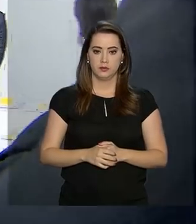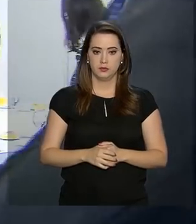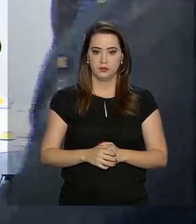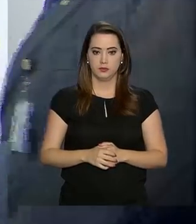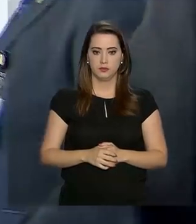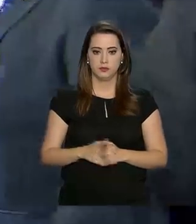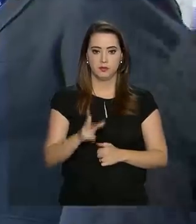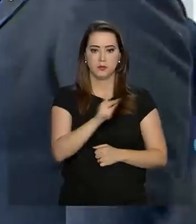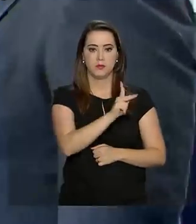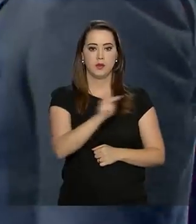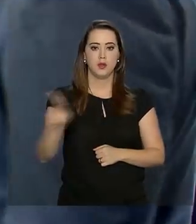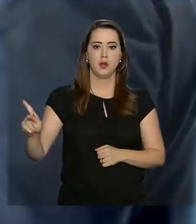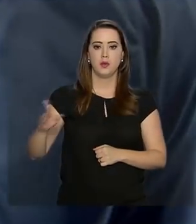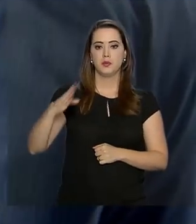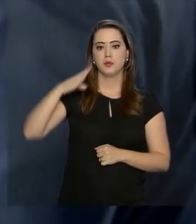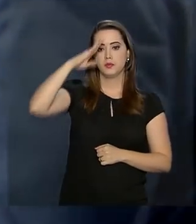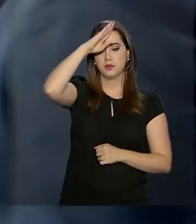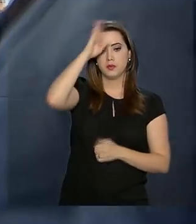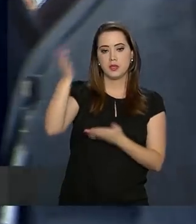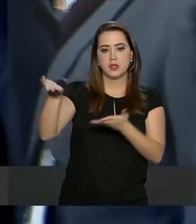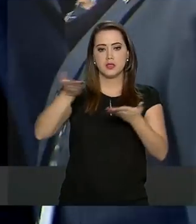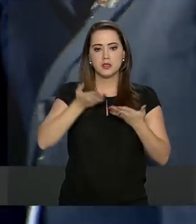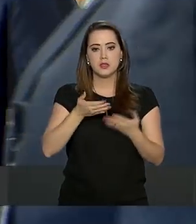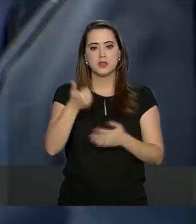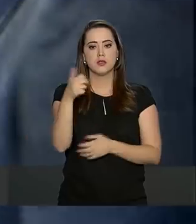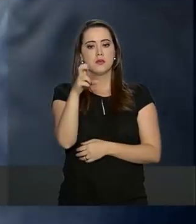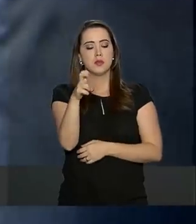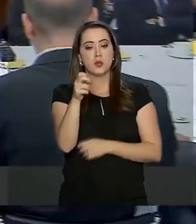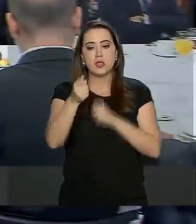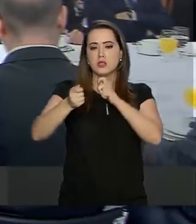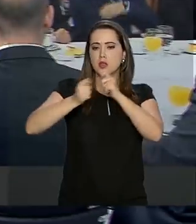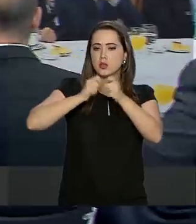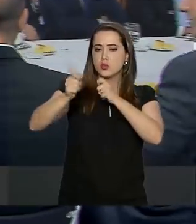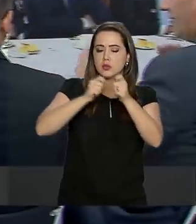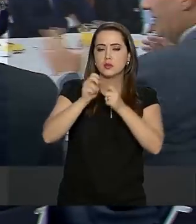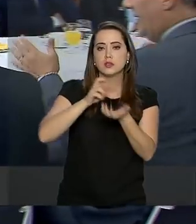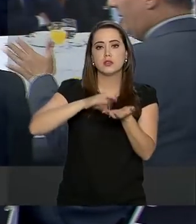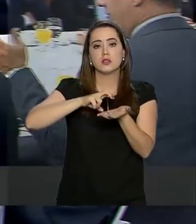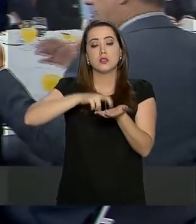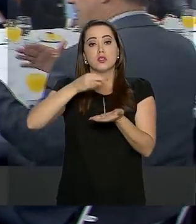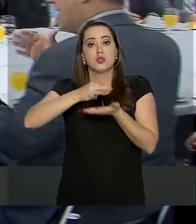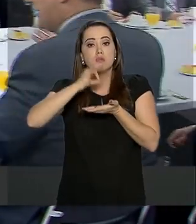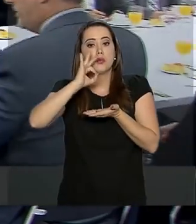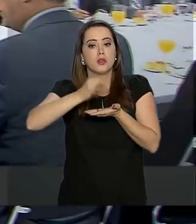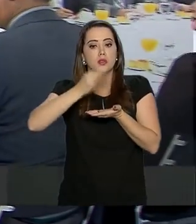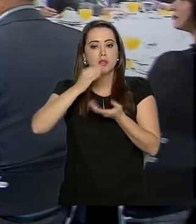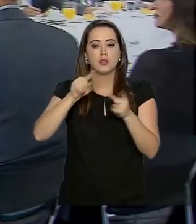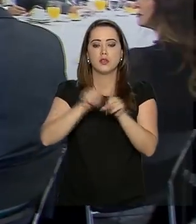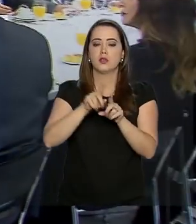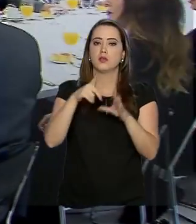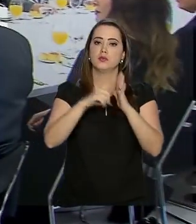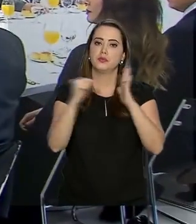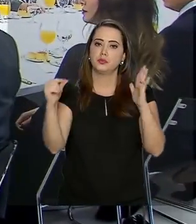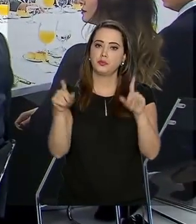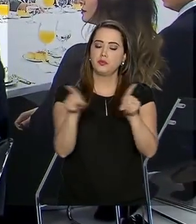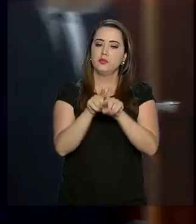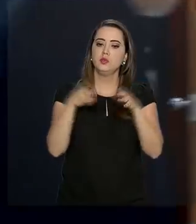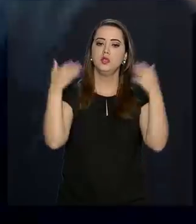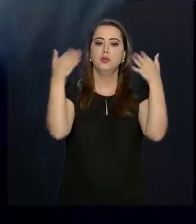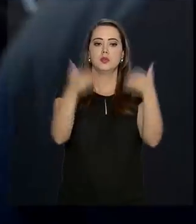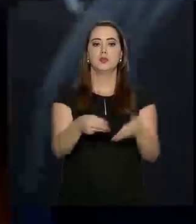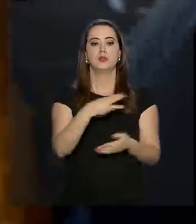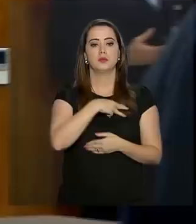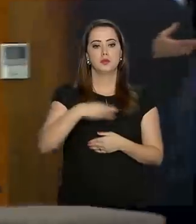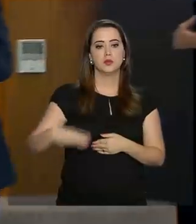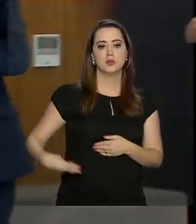O presidente Jair Bolsonaro recebeu cerca de 15 jornalistas para um café da manhã no Palácio do Planalto. Também participaram